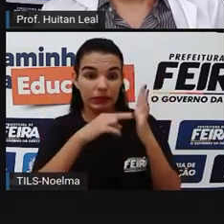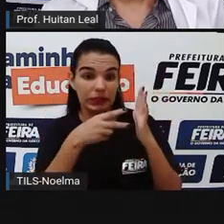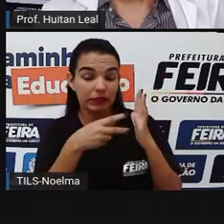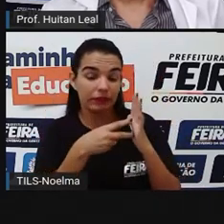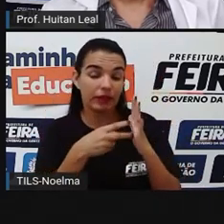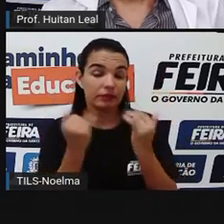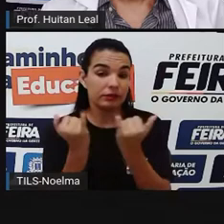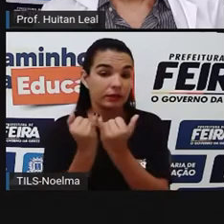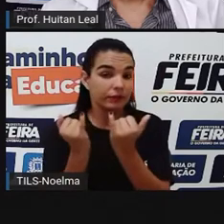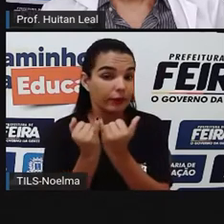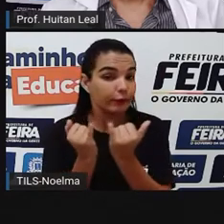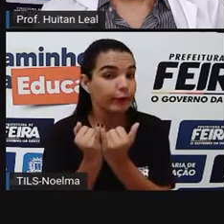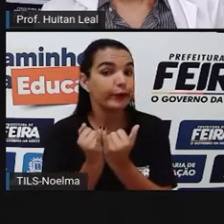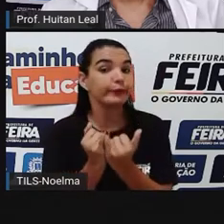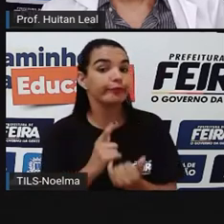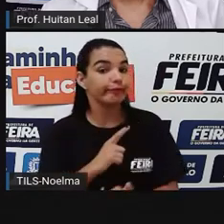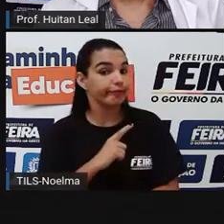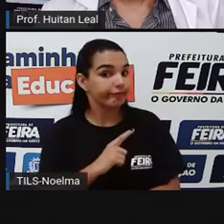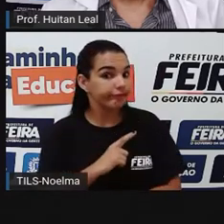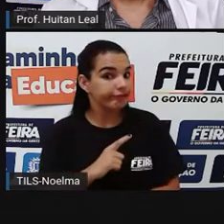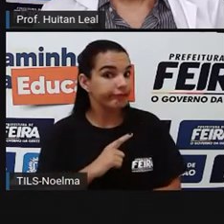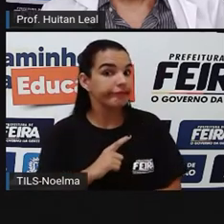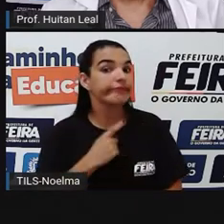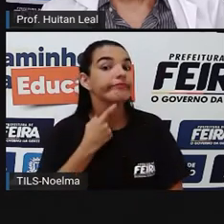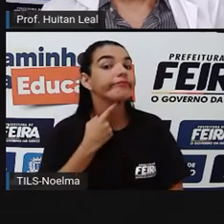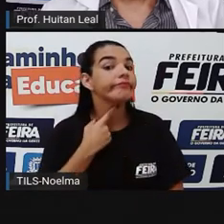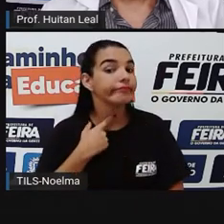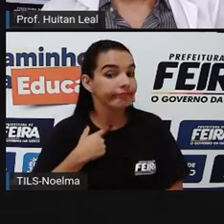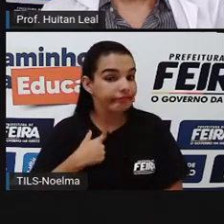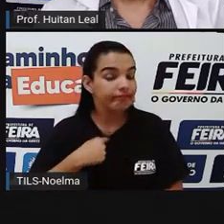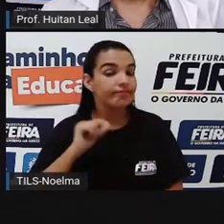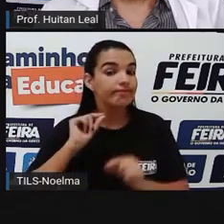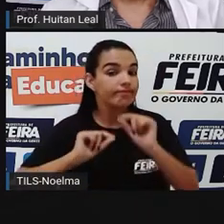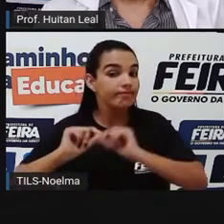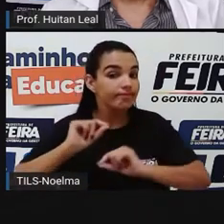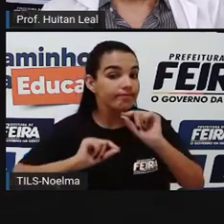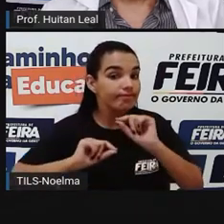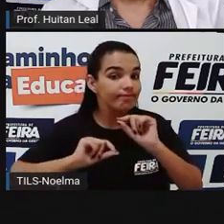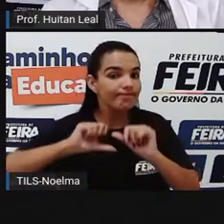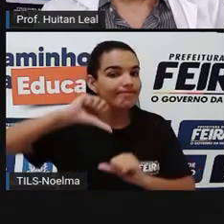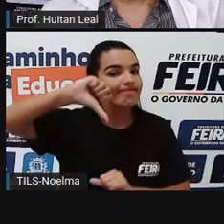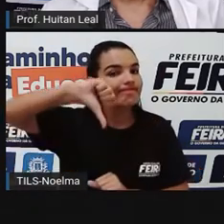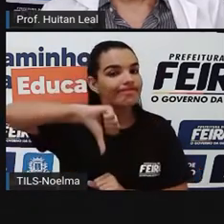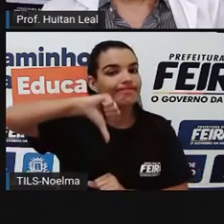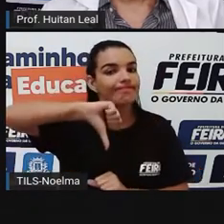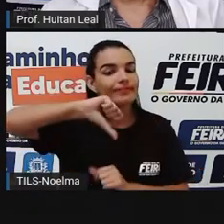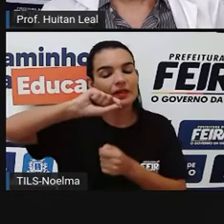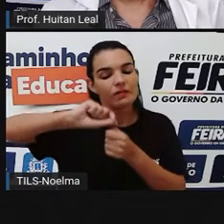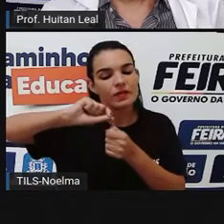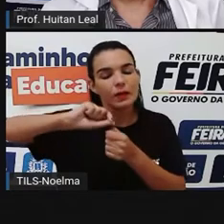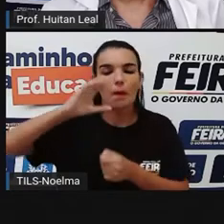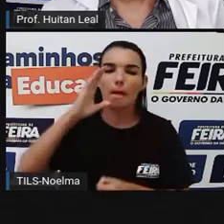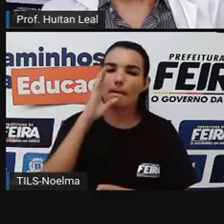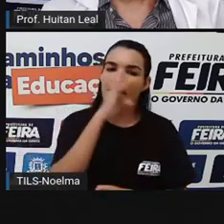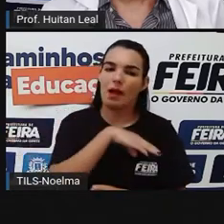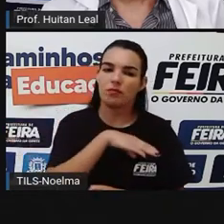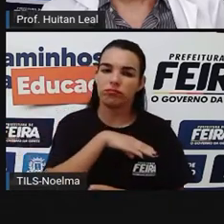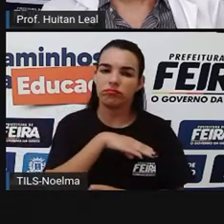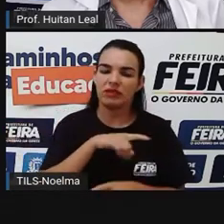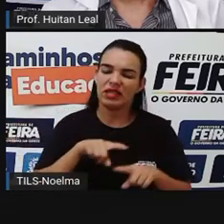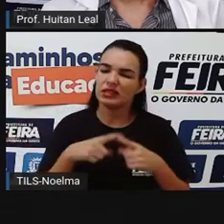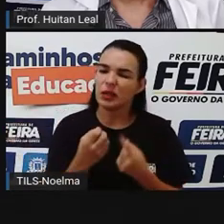tem um cunho negativo. A fofoca é algo